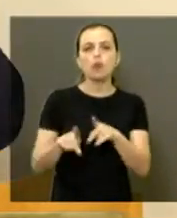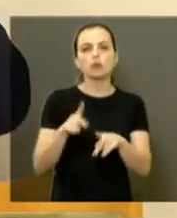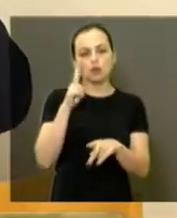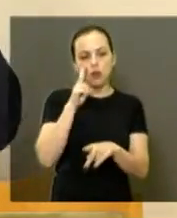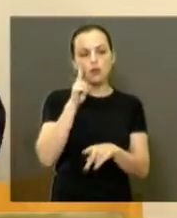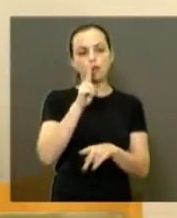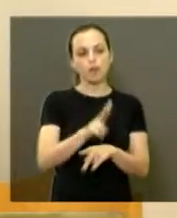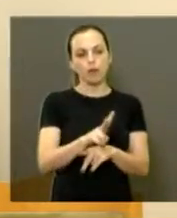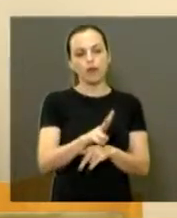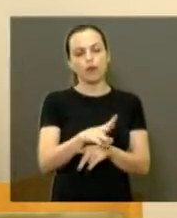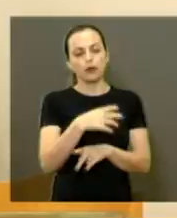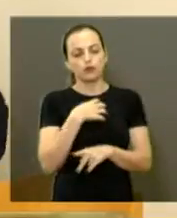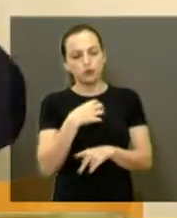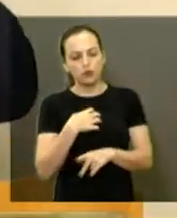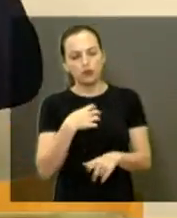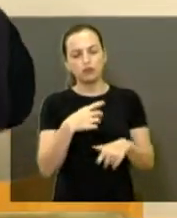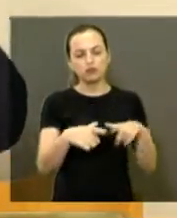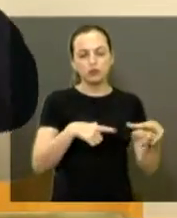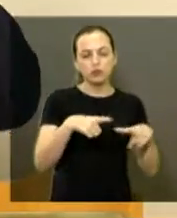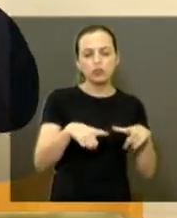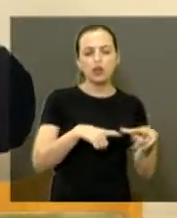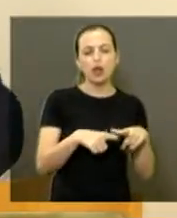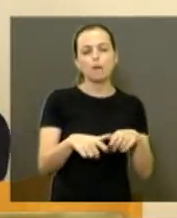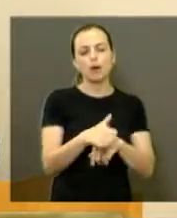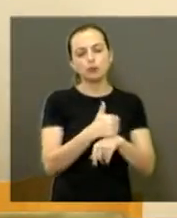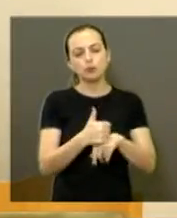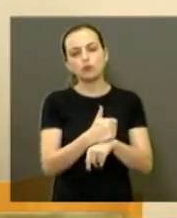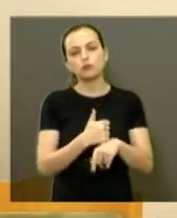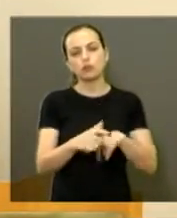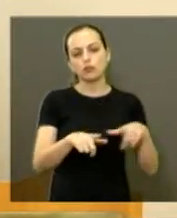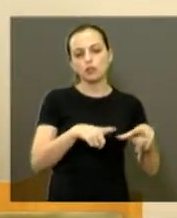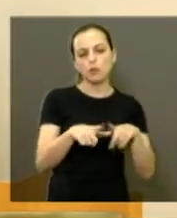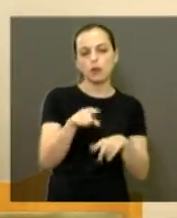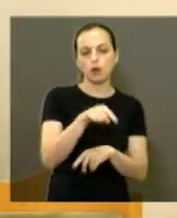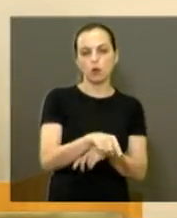as condições de trabalho, e as profissionais da unidade,